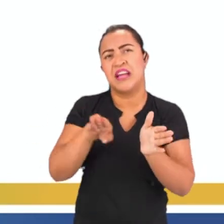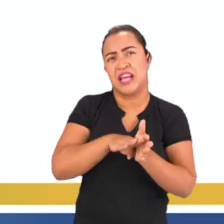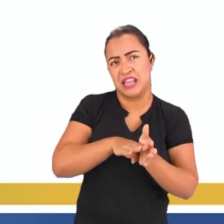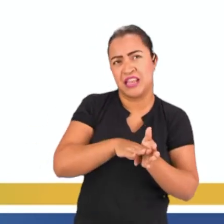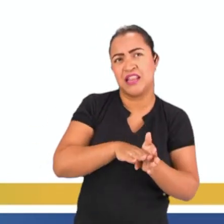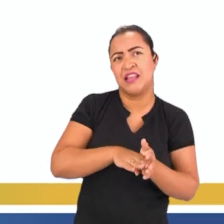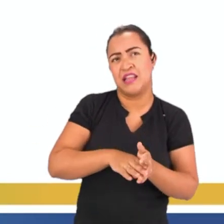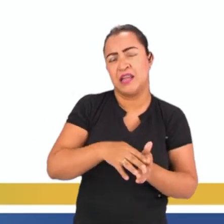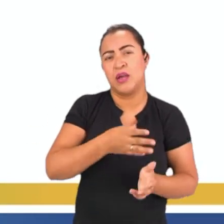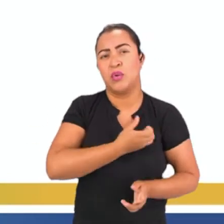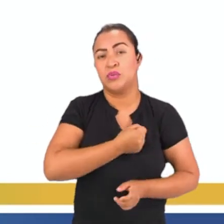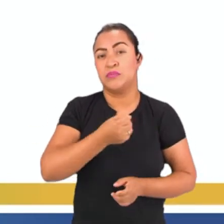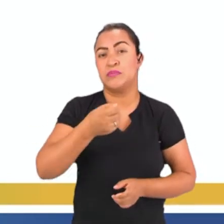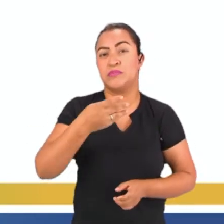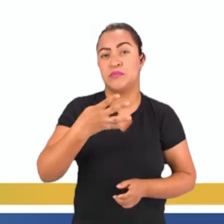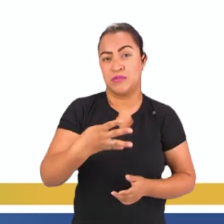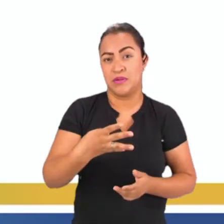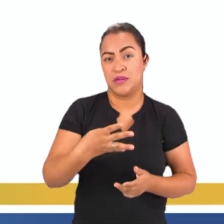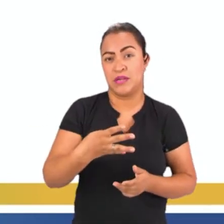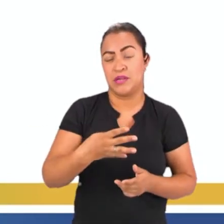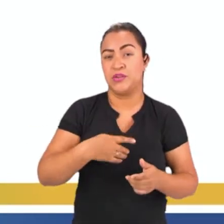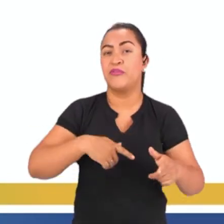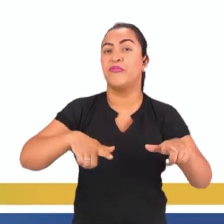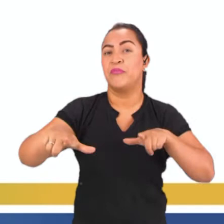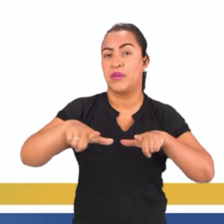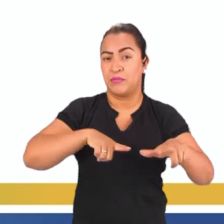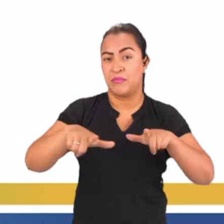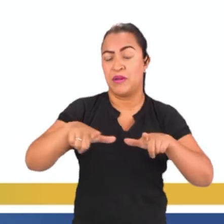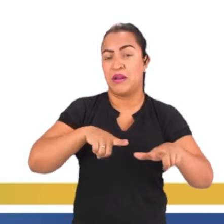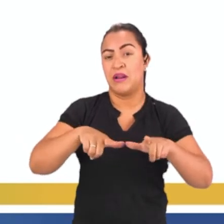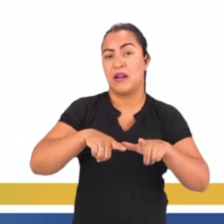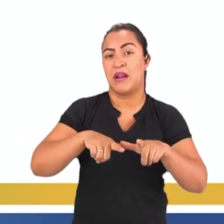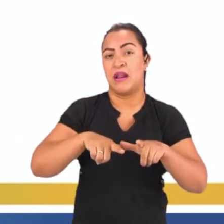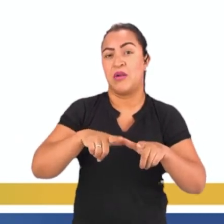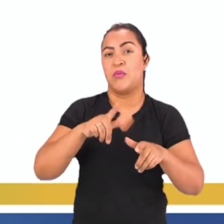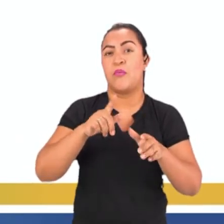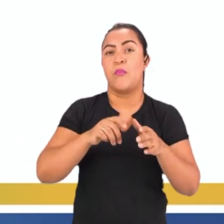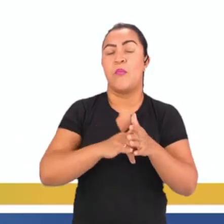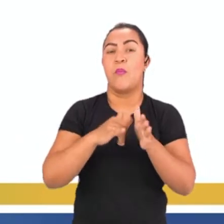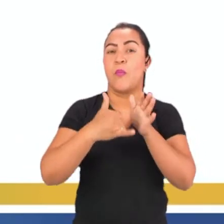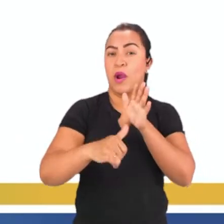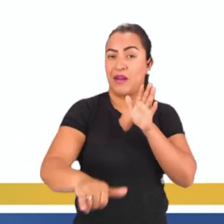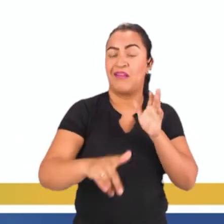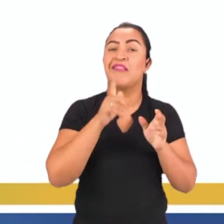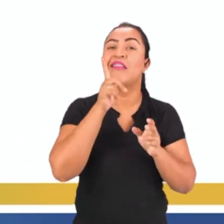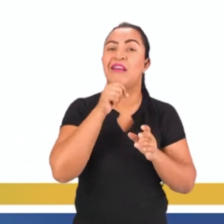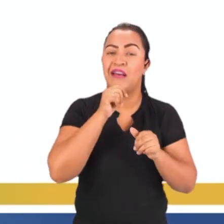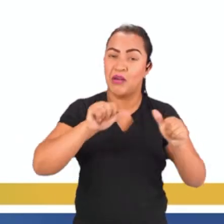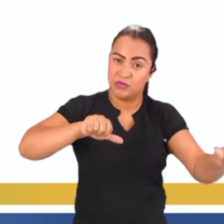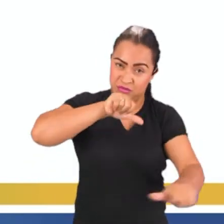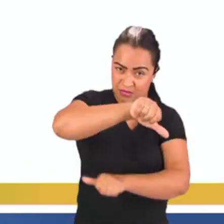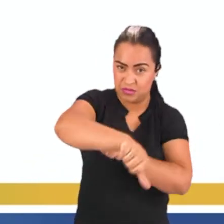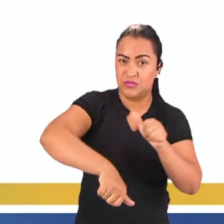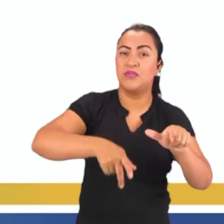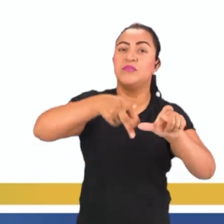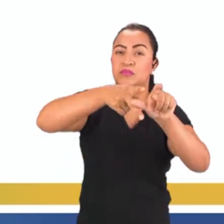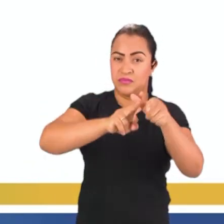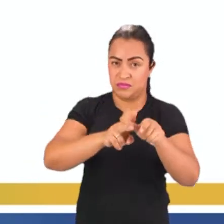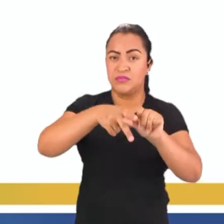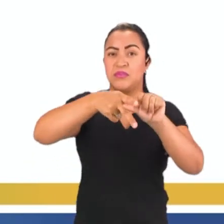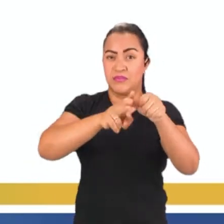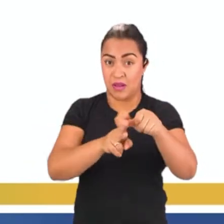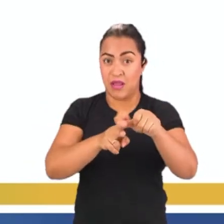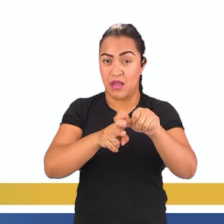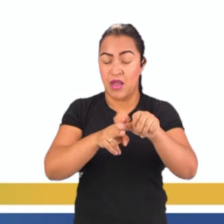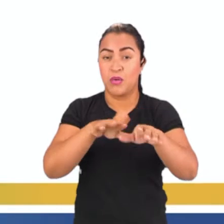transmissão. Então, vamos trabalhar com a energia hidráulica, a mecânica, onde vai ser desenvolvida, né? As turbinas, né?